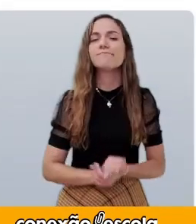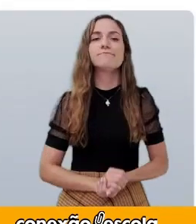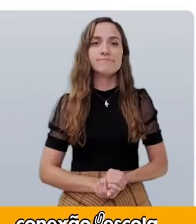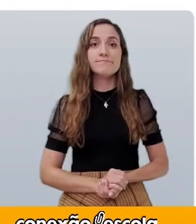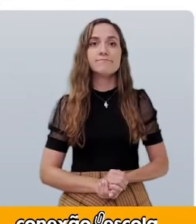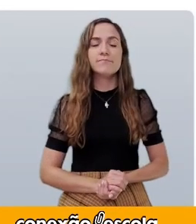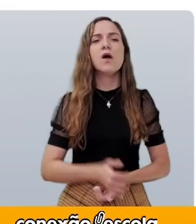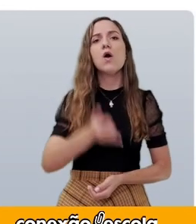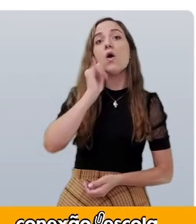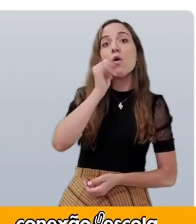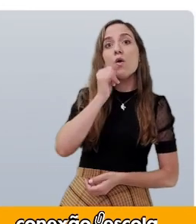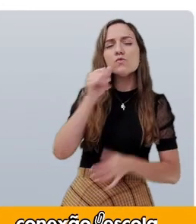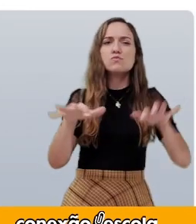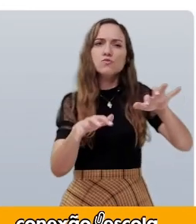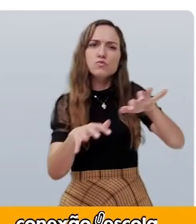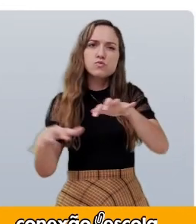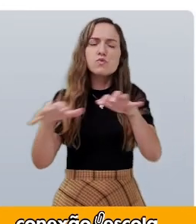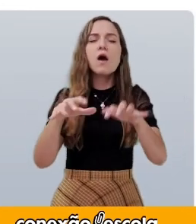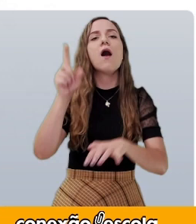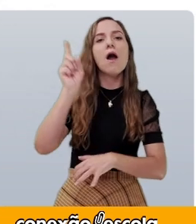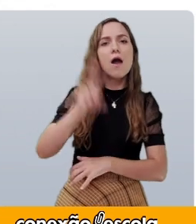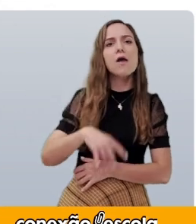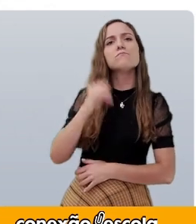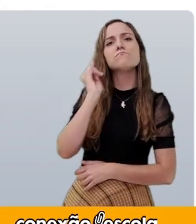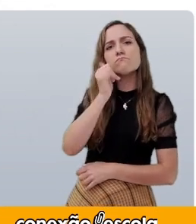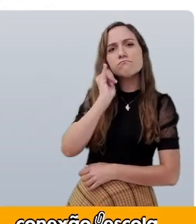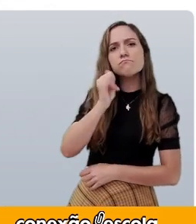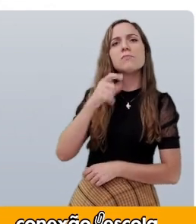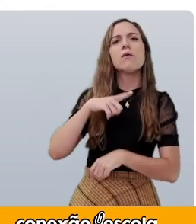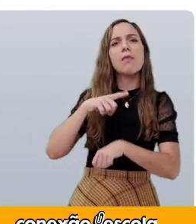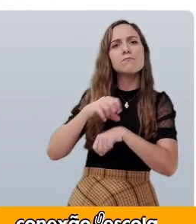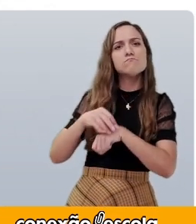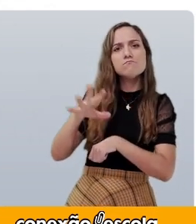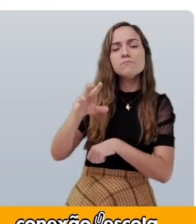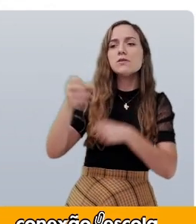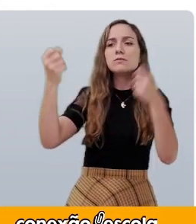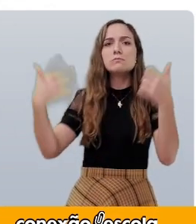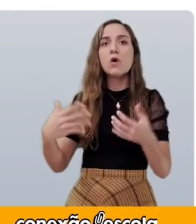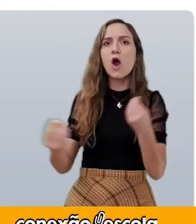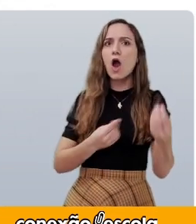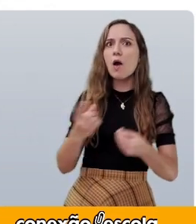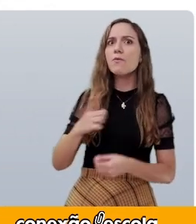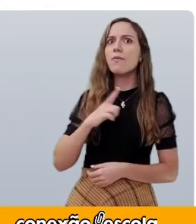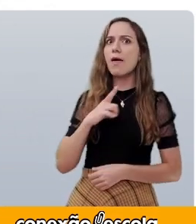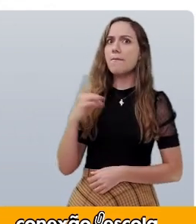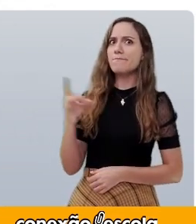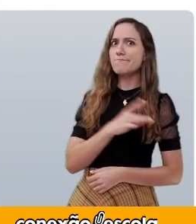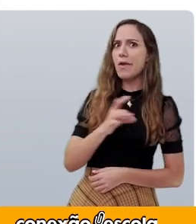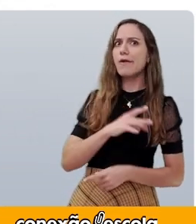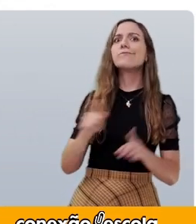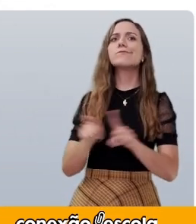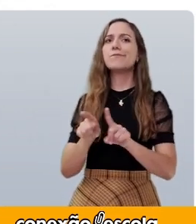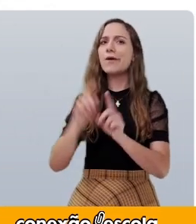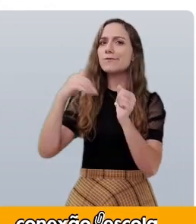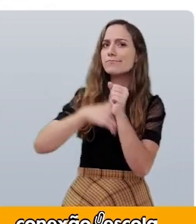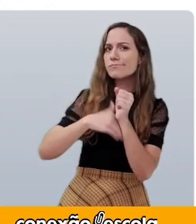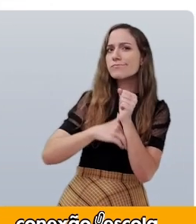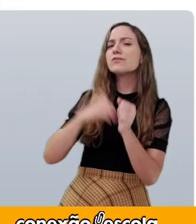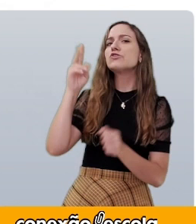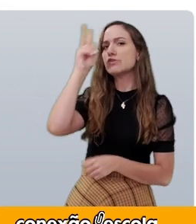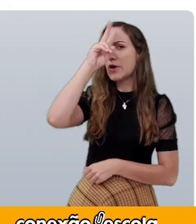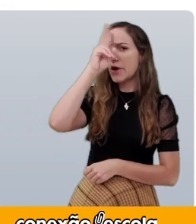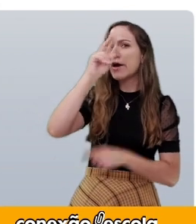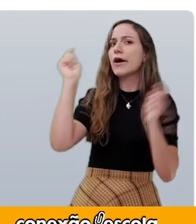conto de assombração é uma narrativa que traz o terror e o mistério para o enredo.